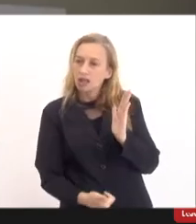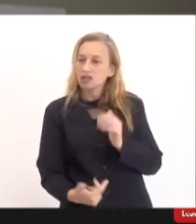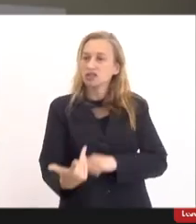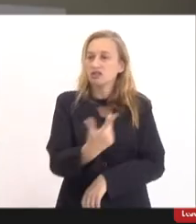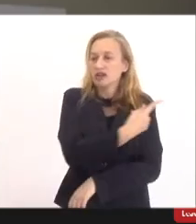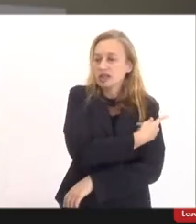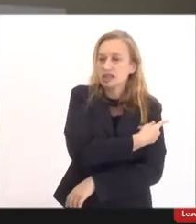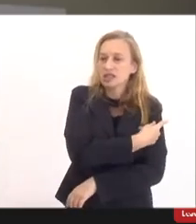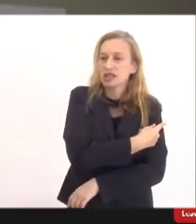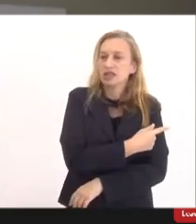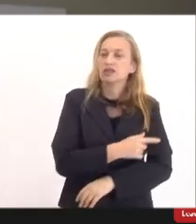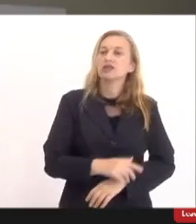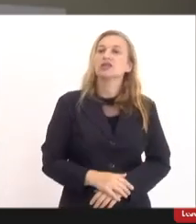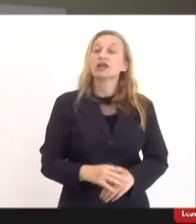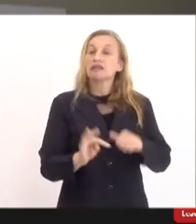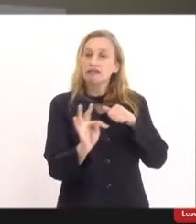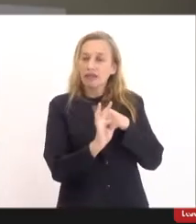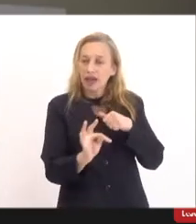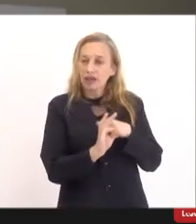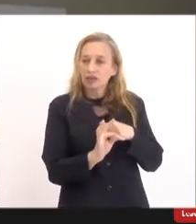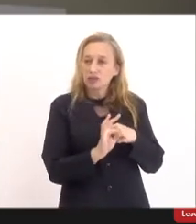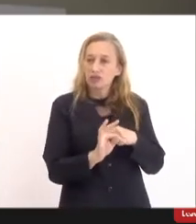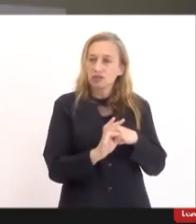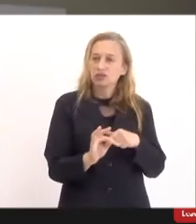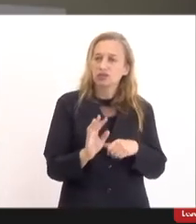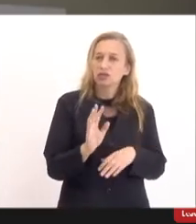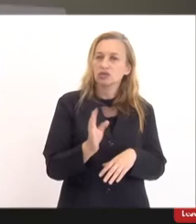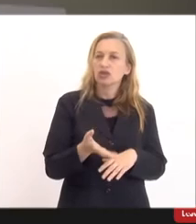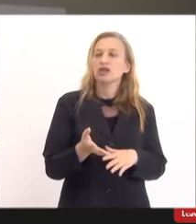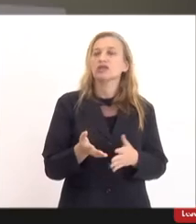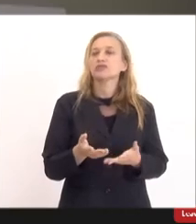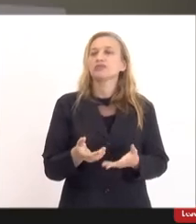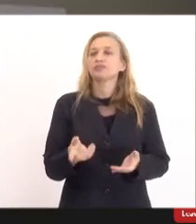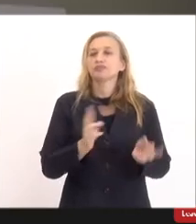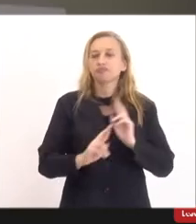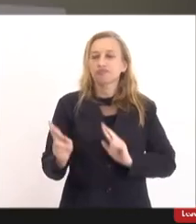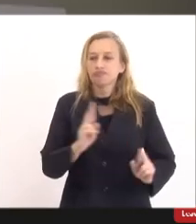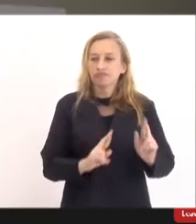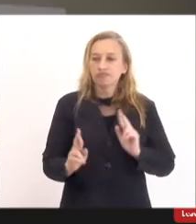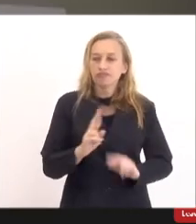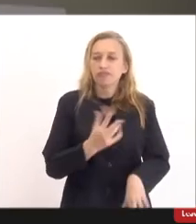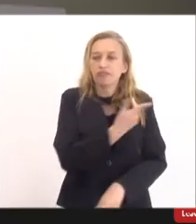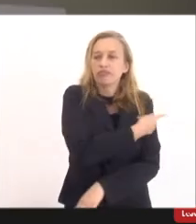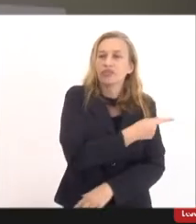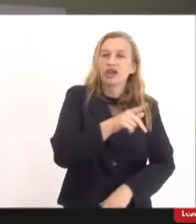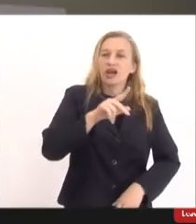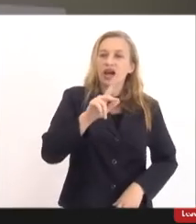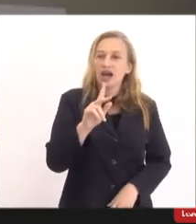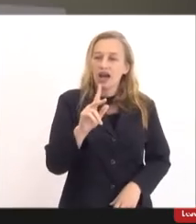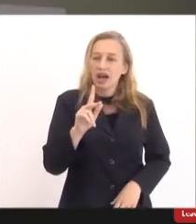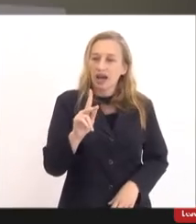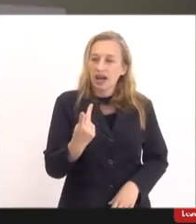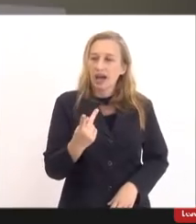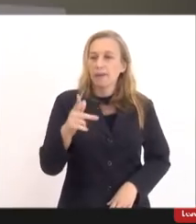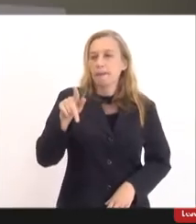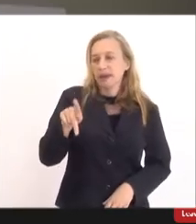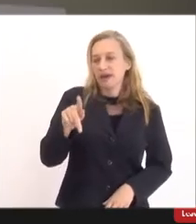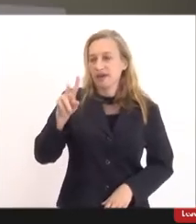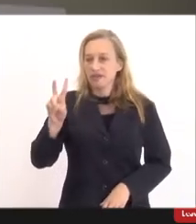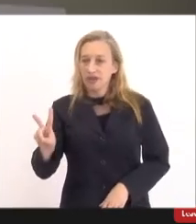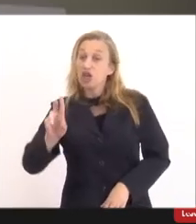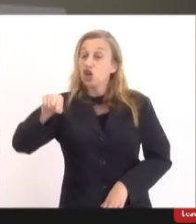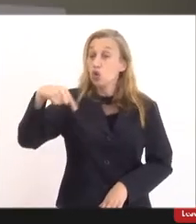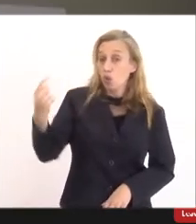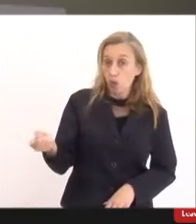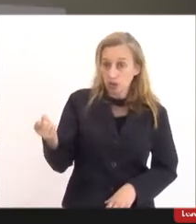inclusive os pareceres técnicos que foram feitos recentemente em relações a vacinas como o HPV e outras, elas não